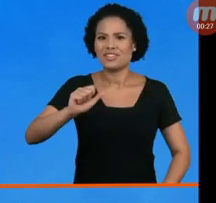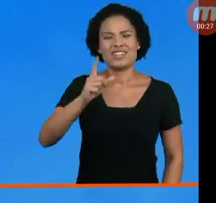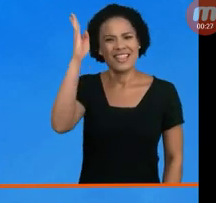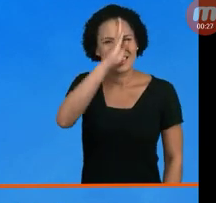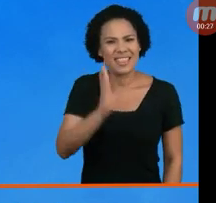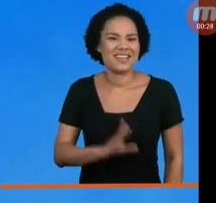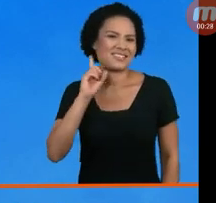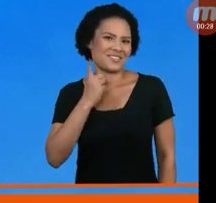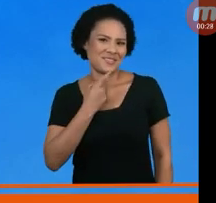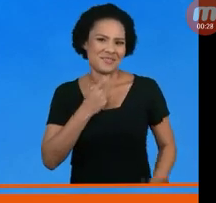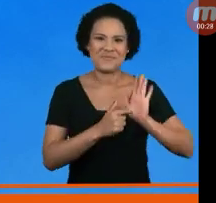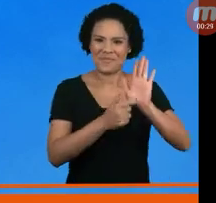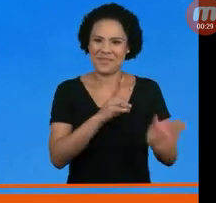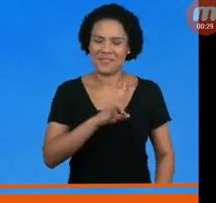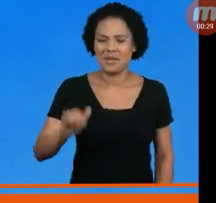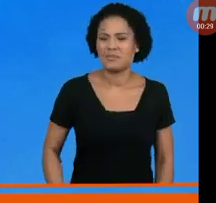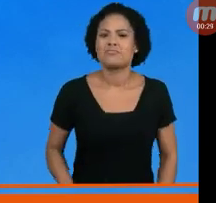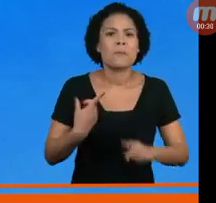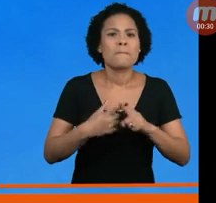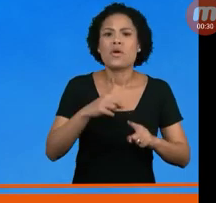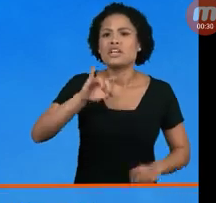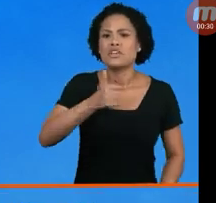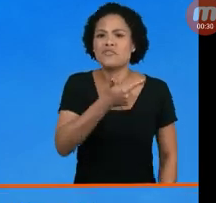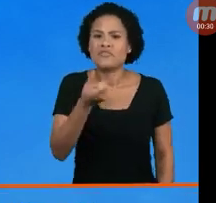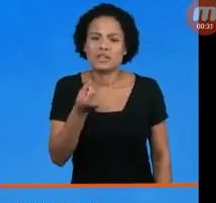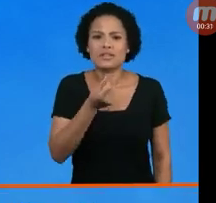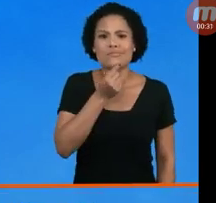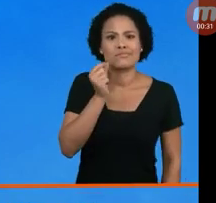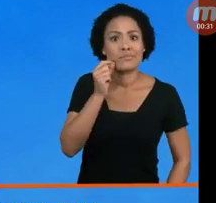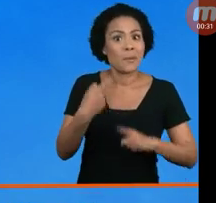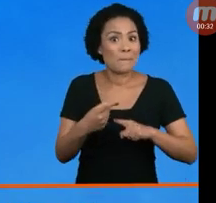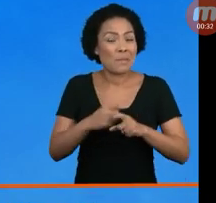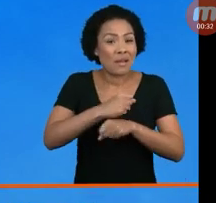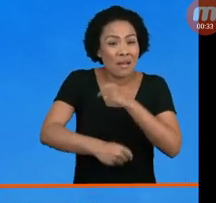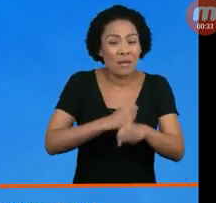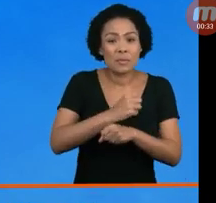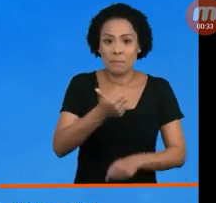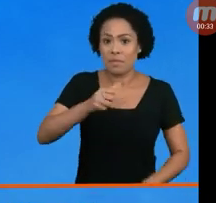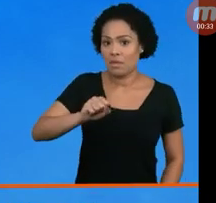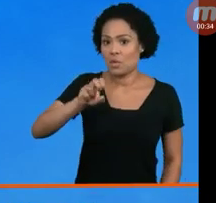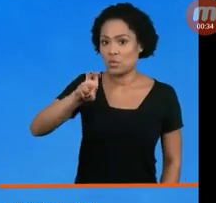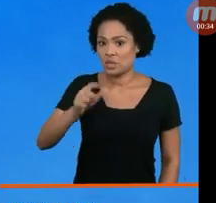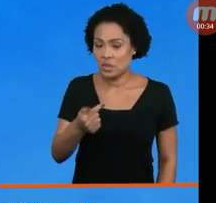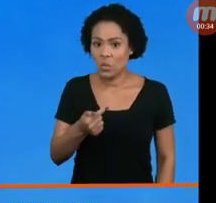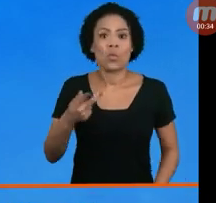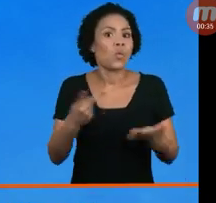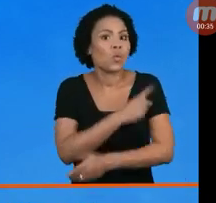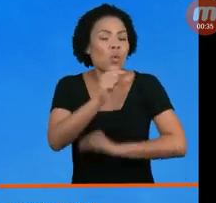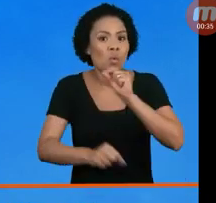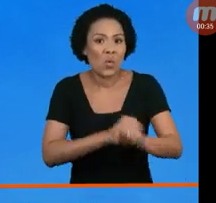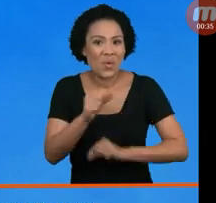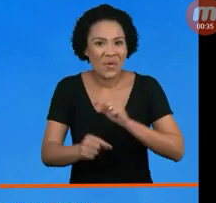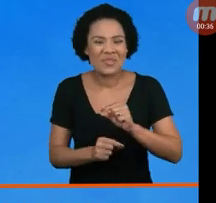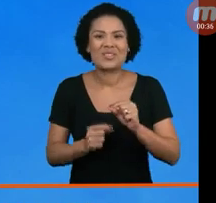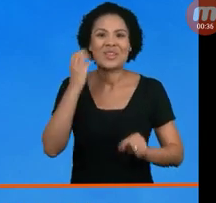o Dia Nacional do Surdo. Mas por que dia 26 de setembro? Porque foi em 26 de setembro de 1857 que foi